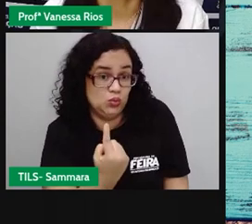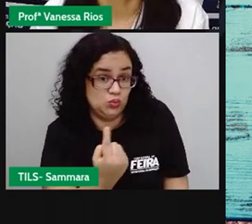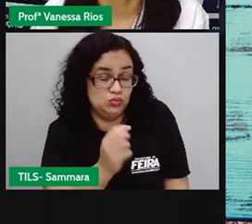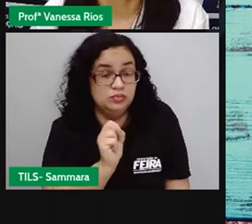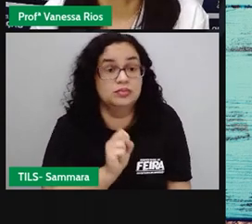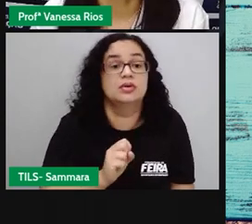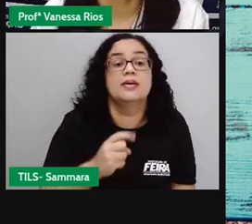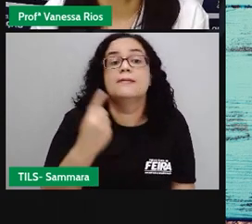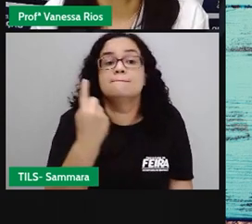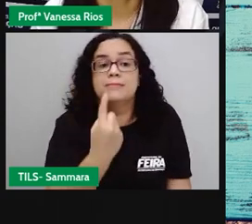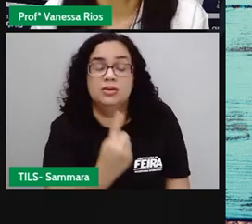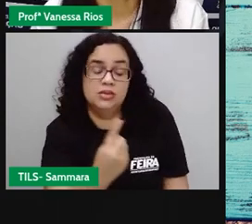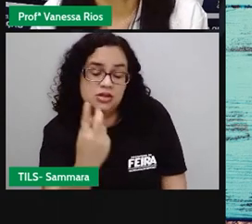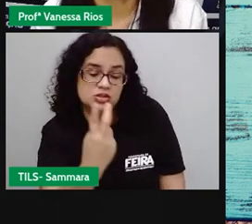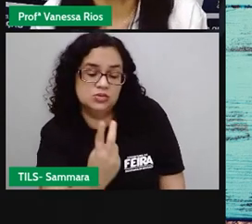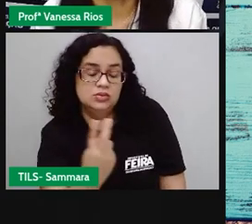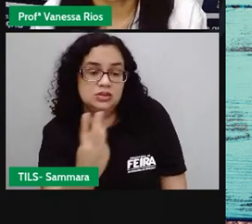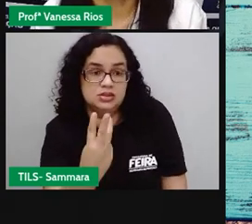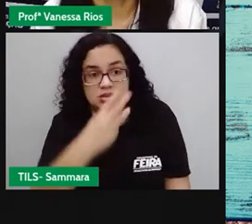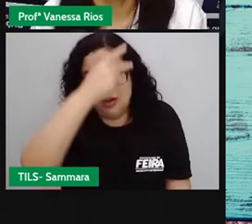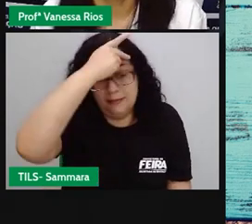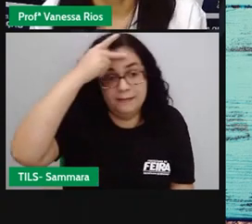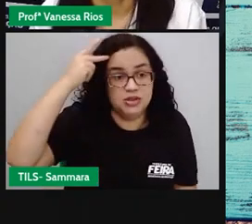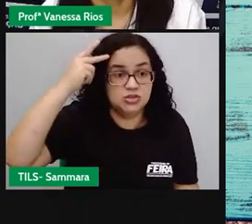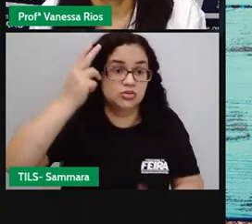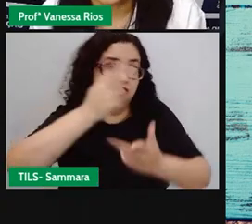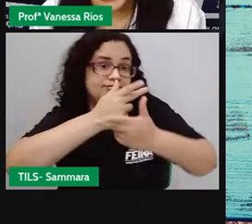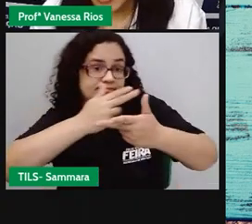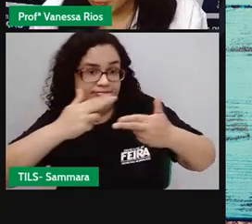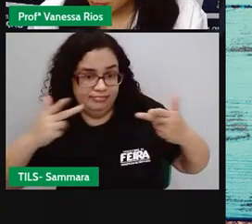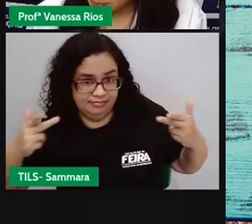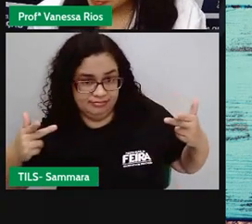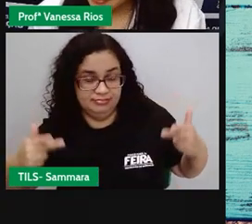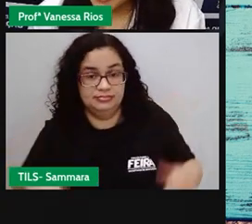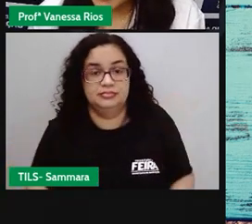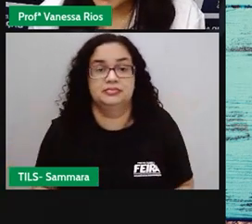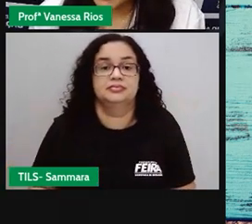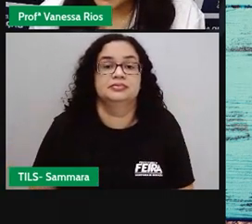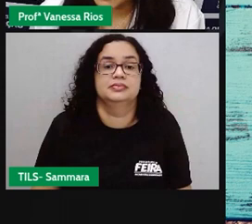existe também a primeira, segunda e terceira pessoa do plural.